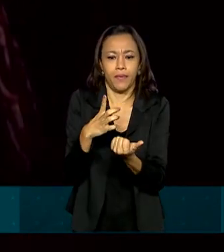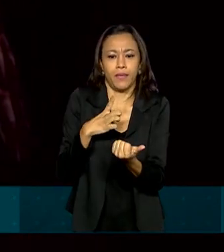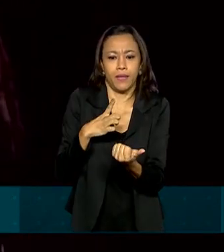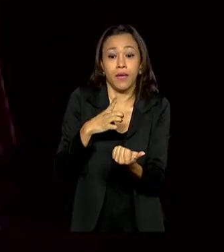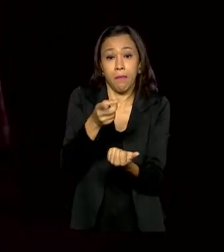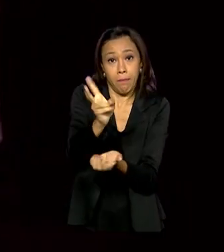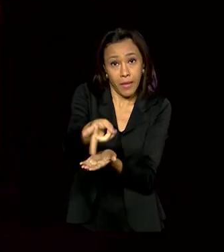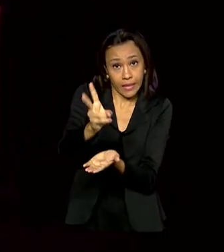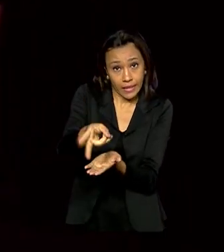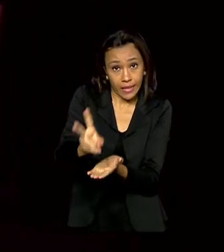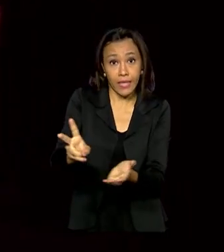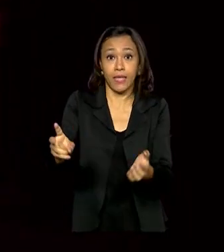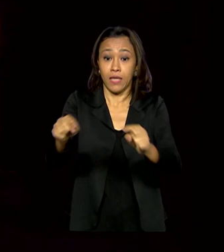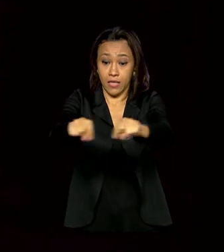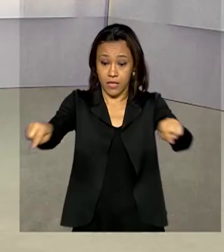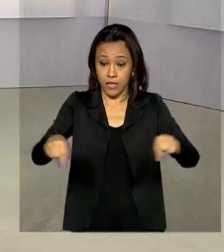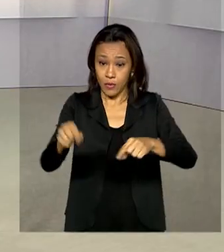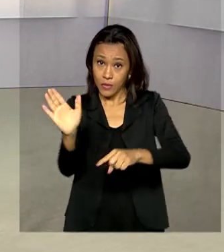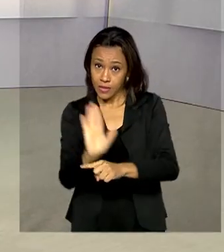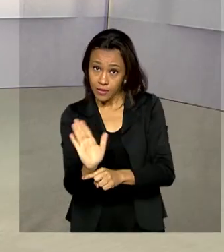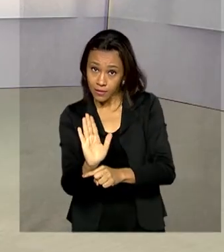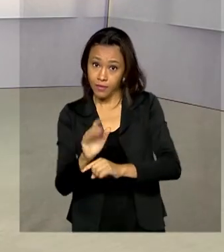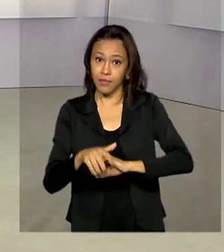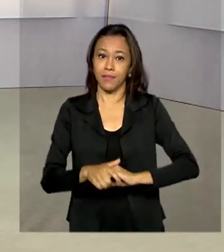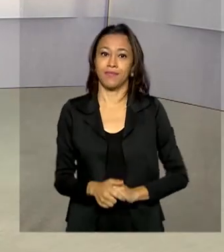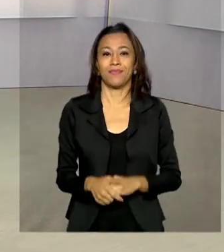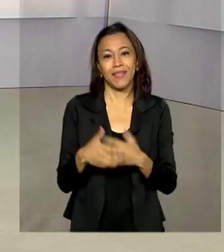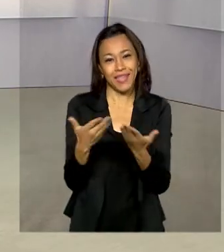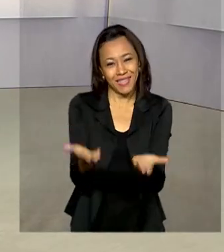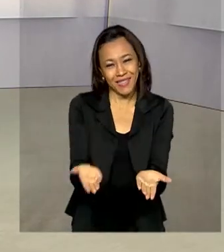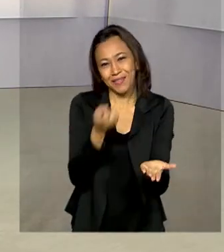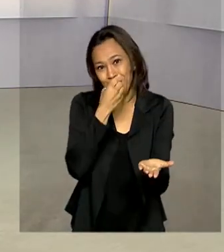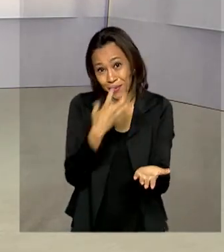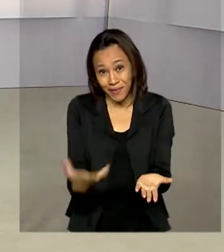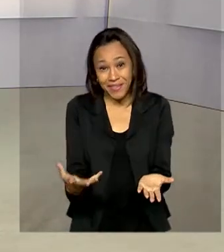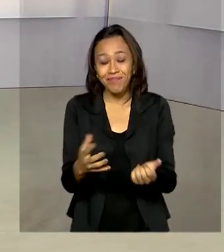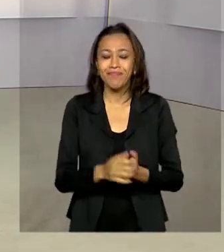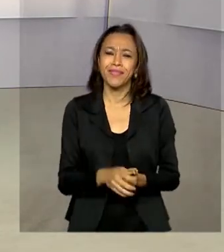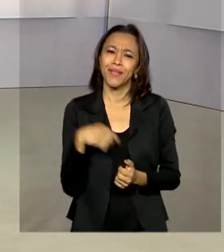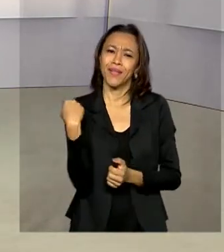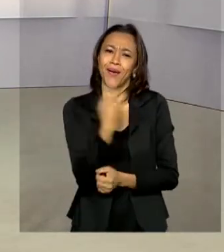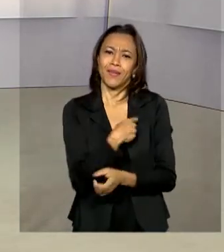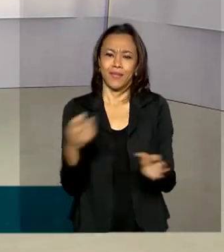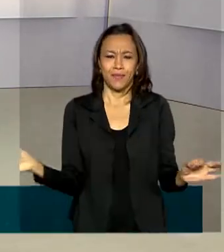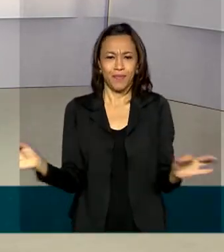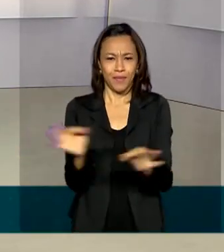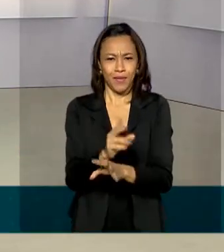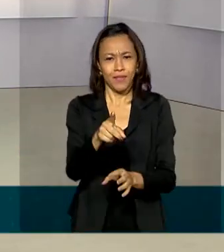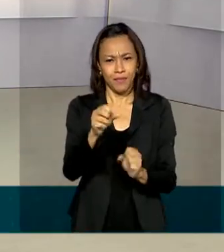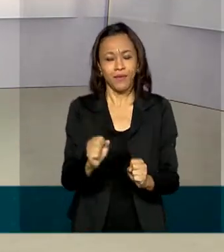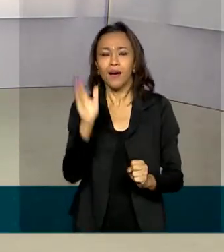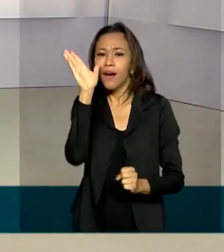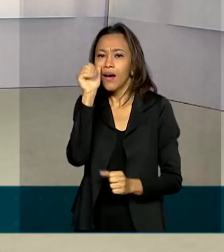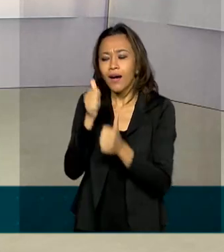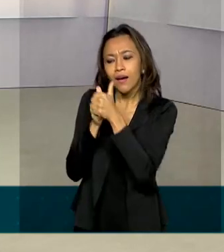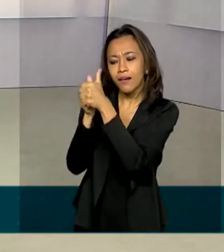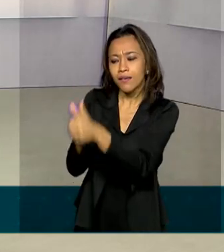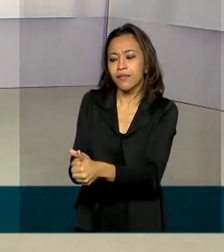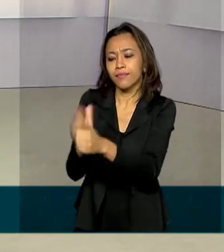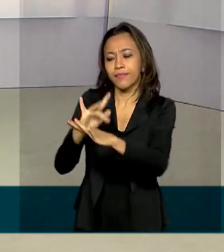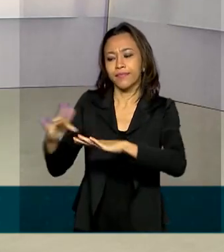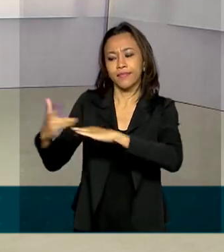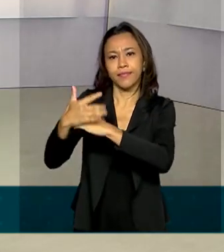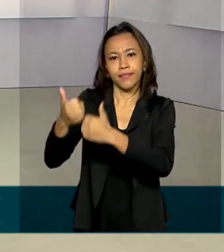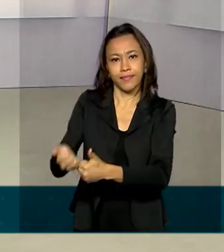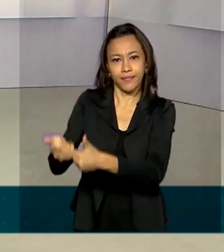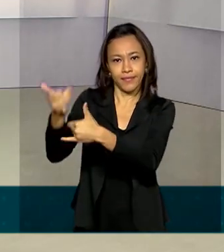manter os cinemas locais. É isso, é muito bom, né? Bom, a gente fica por aqui, mas você pode continuar nos acompanhando